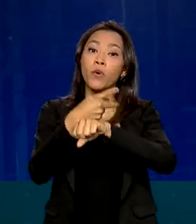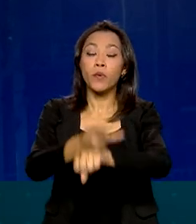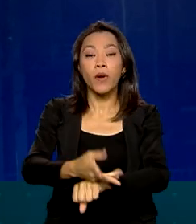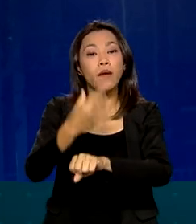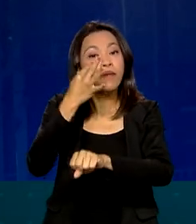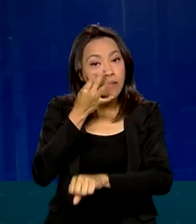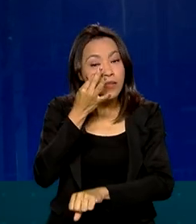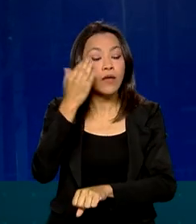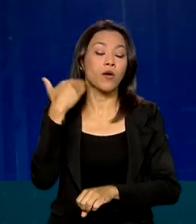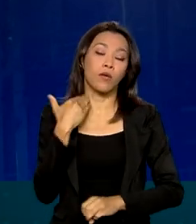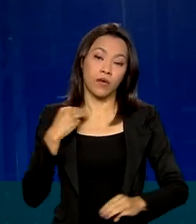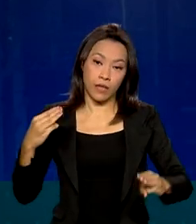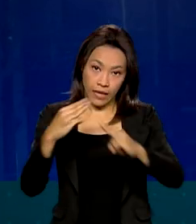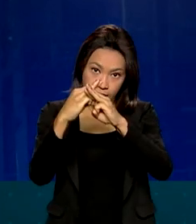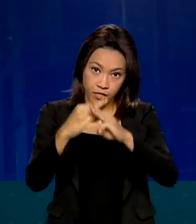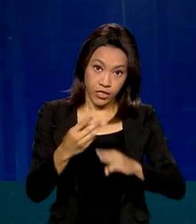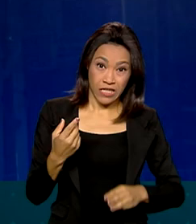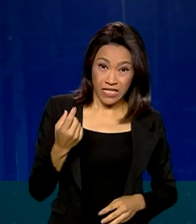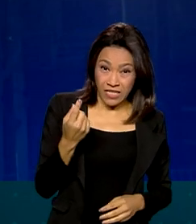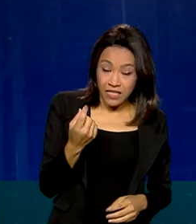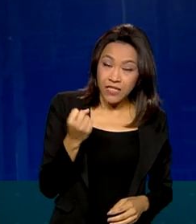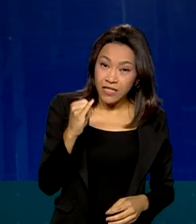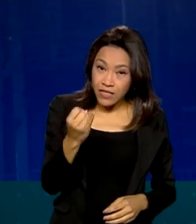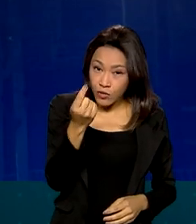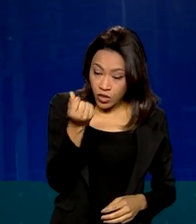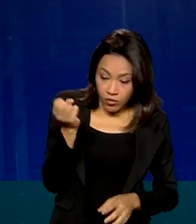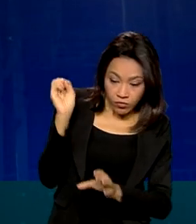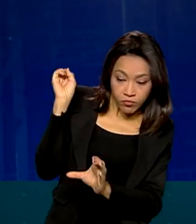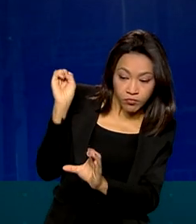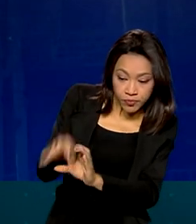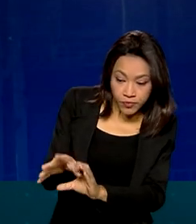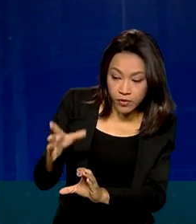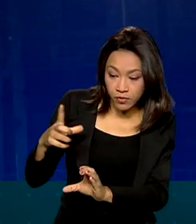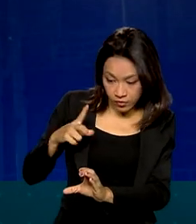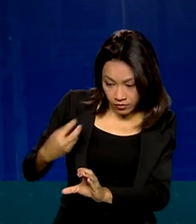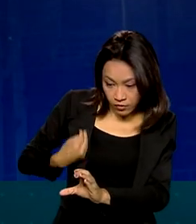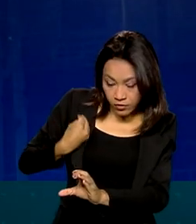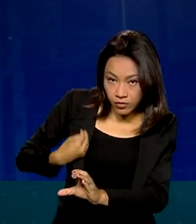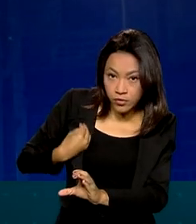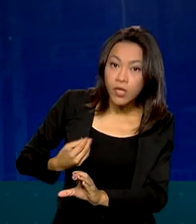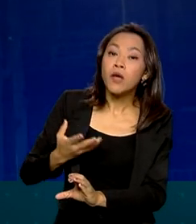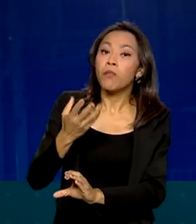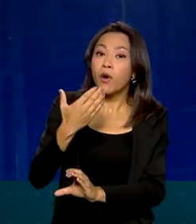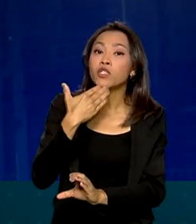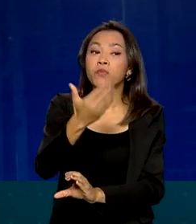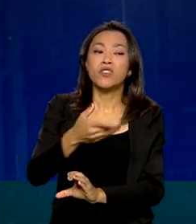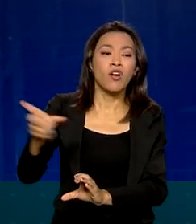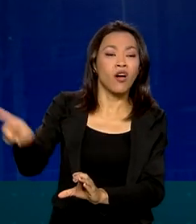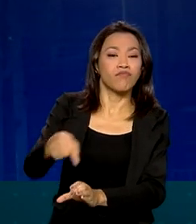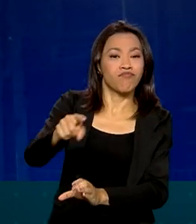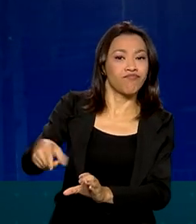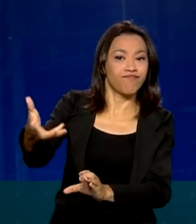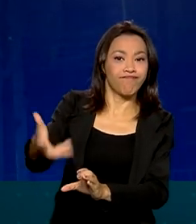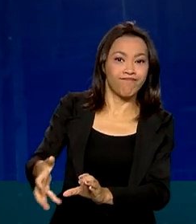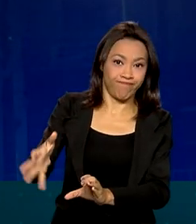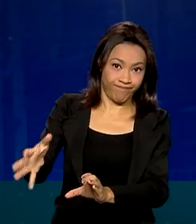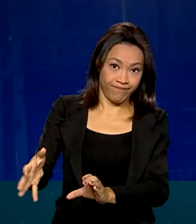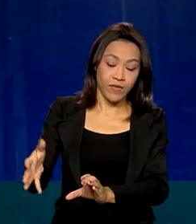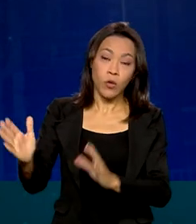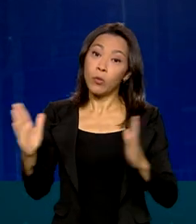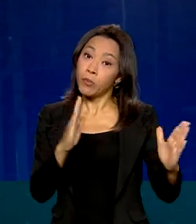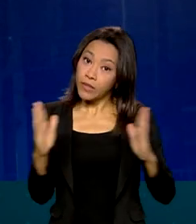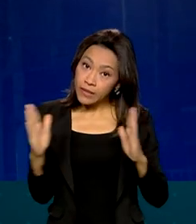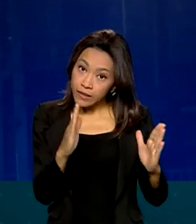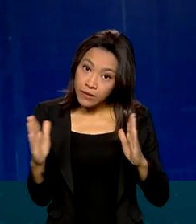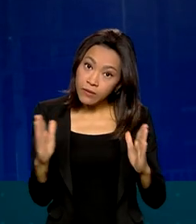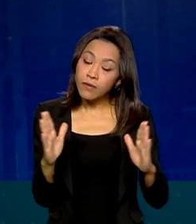Econômica Federal. Se o dinheiro já tiver sido debitado, o trabalhador pode pedir para desfazer o crédito automático. O prazo para